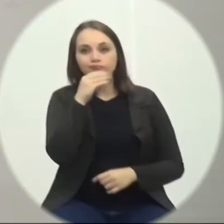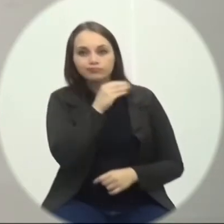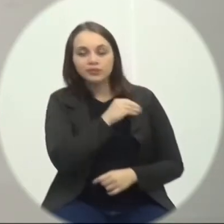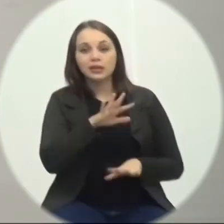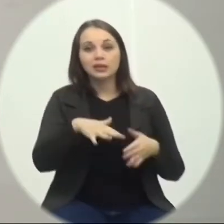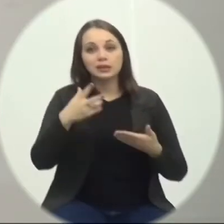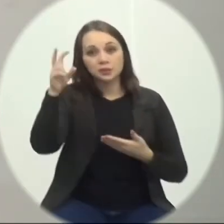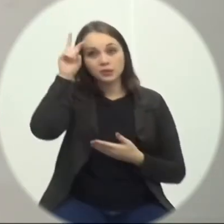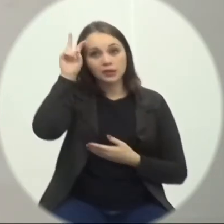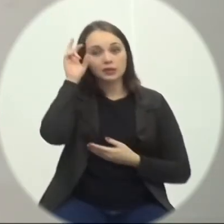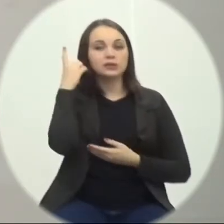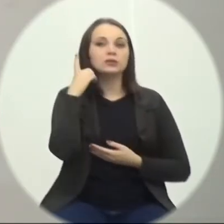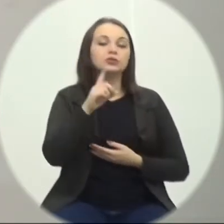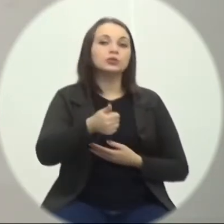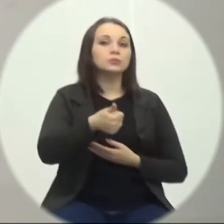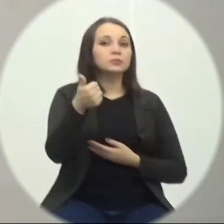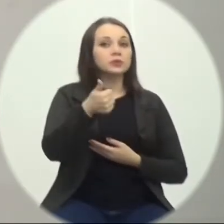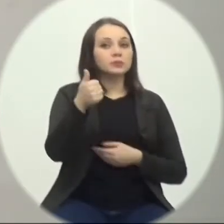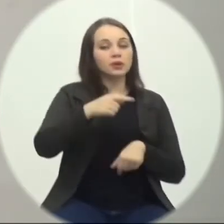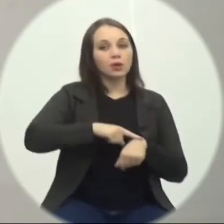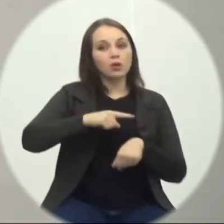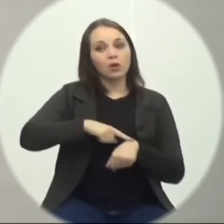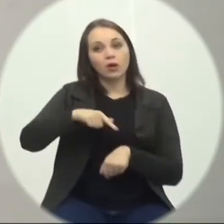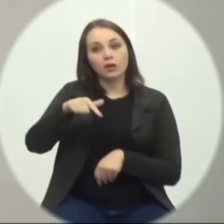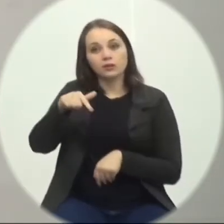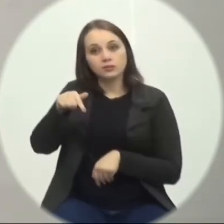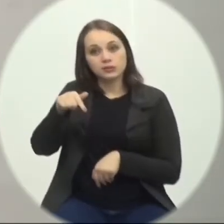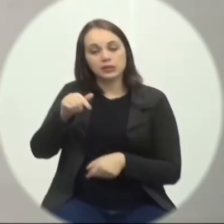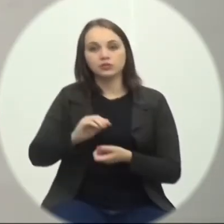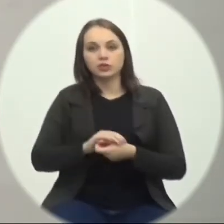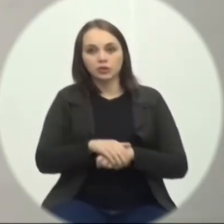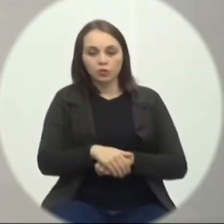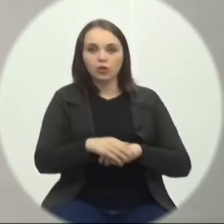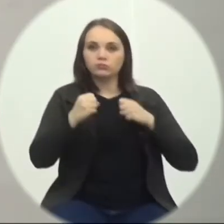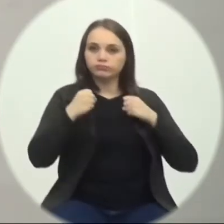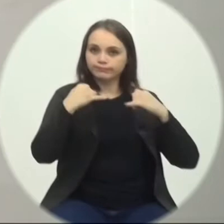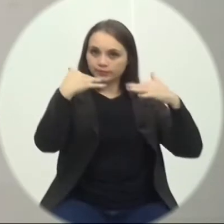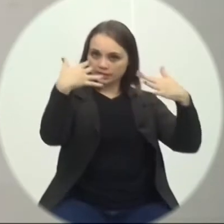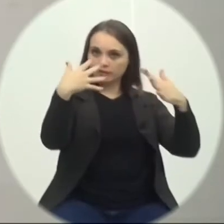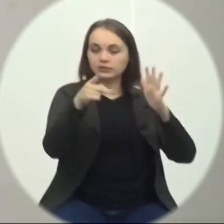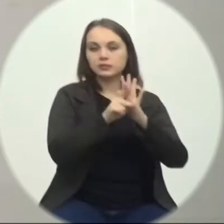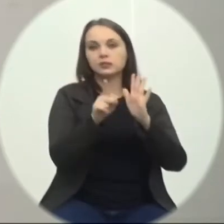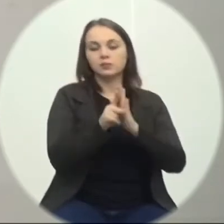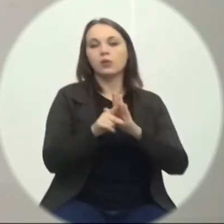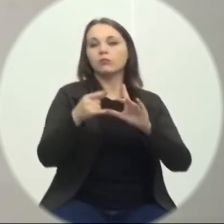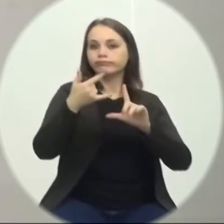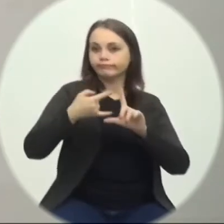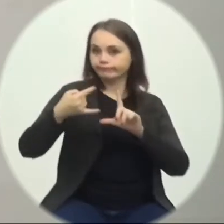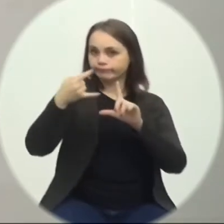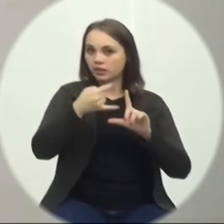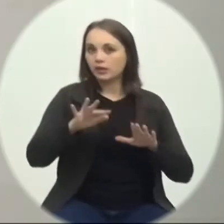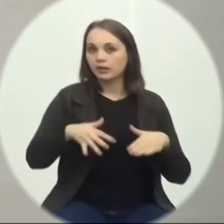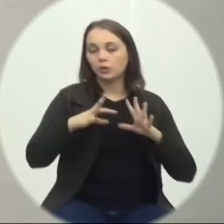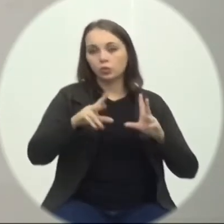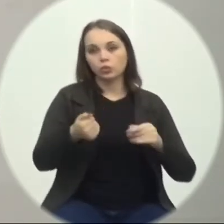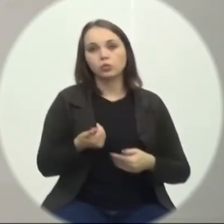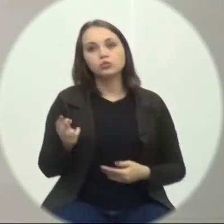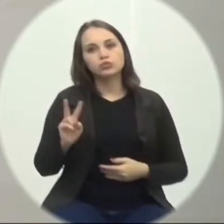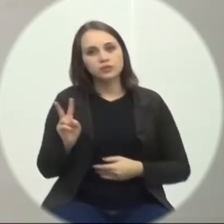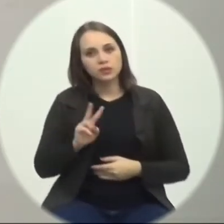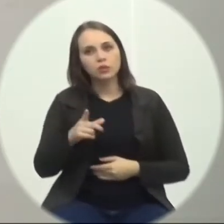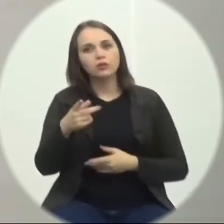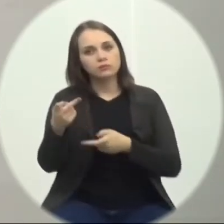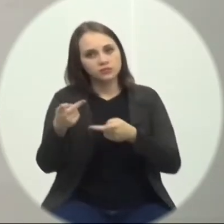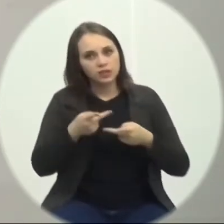-feira Dia 1º Às 19 horas É uma audiência virtual Então todos os nobres Vereadores e vereadoras Estão